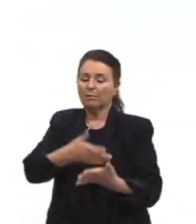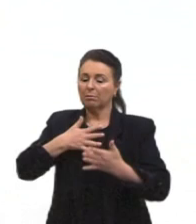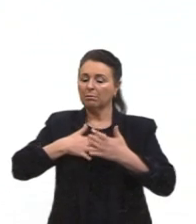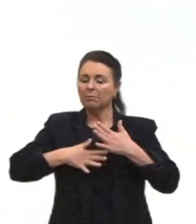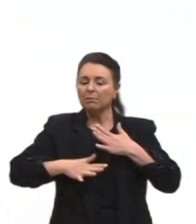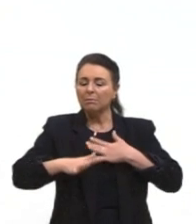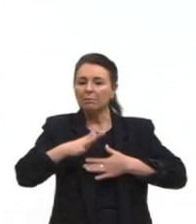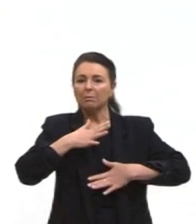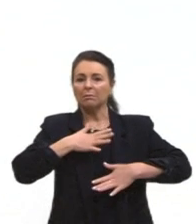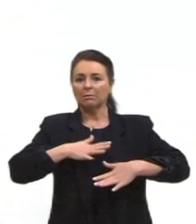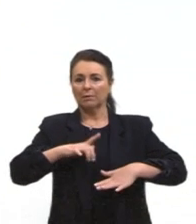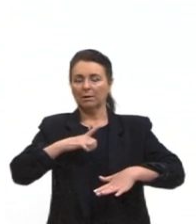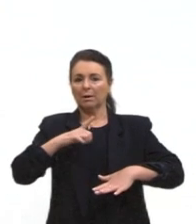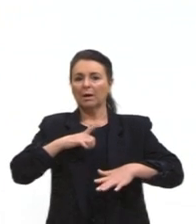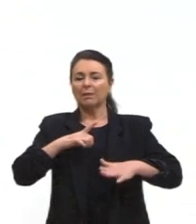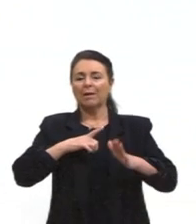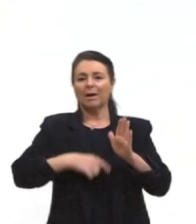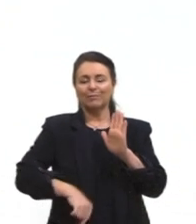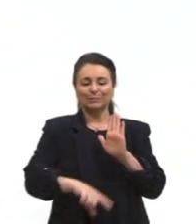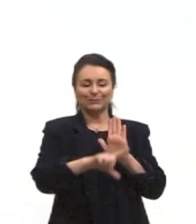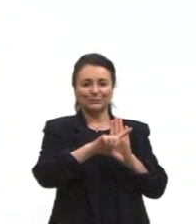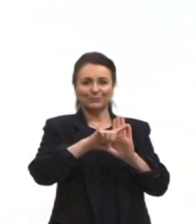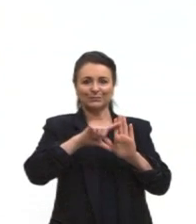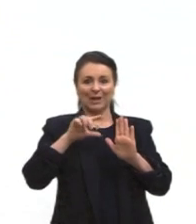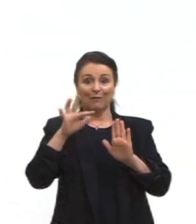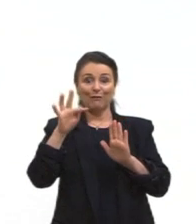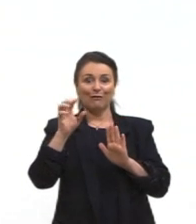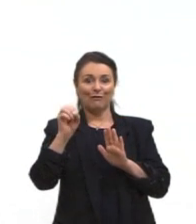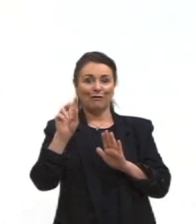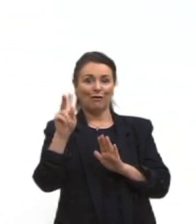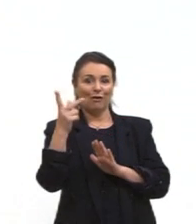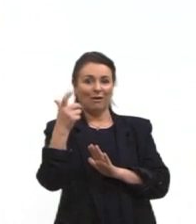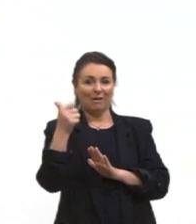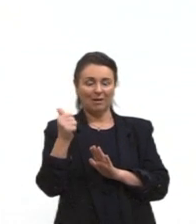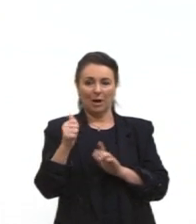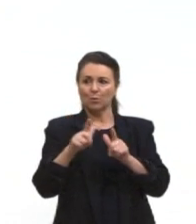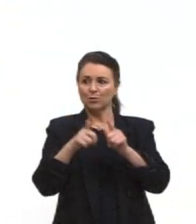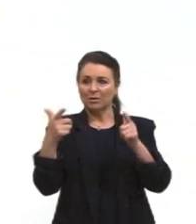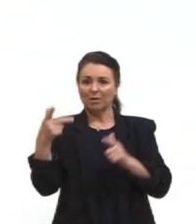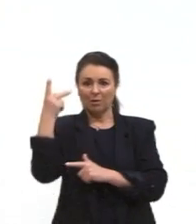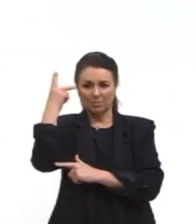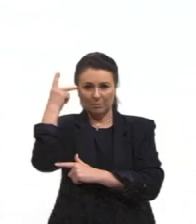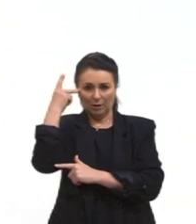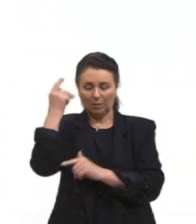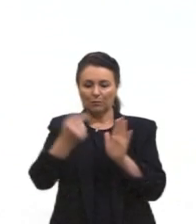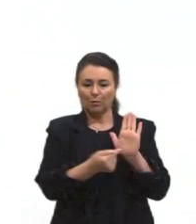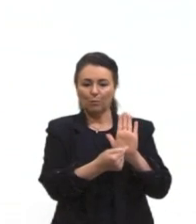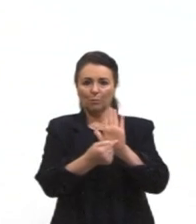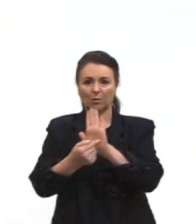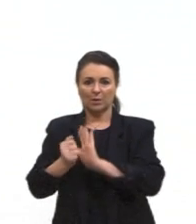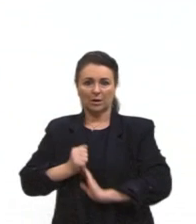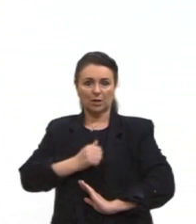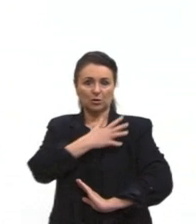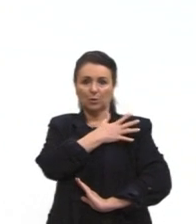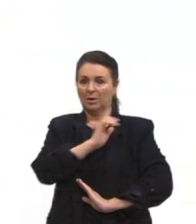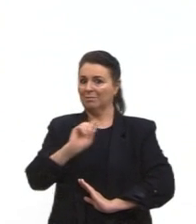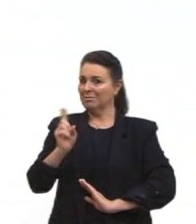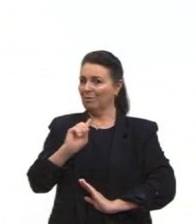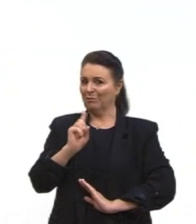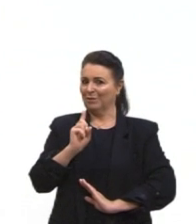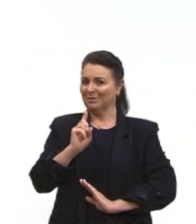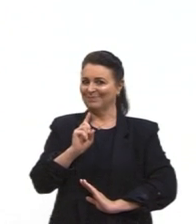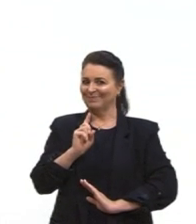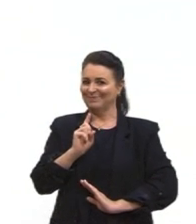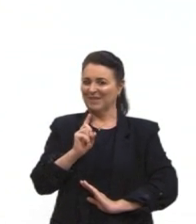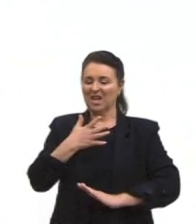um editorial da Folha muito infeliz que afirmou isso. Então, a vai mostrar que a ditadura não foi branda e se diz,